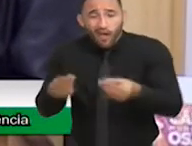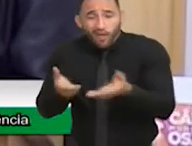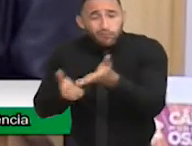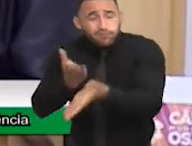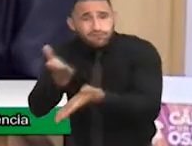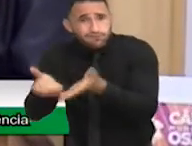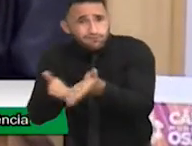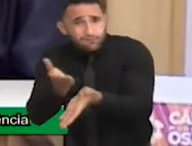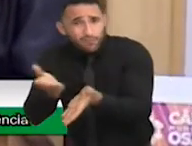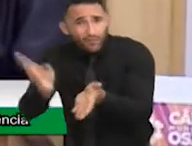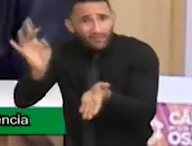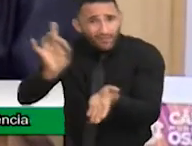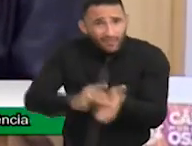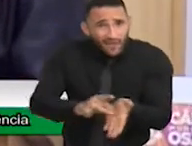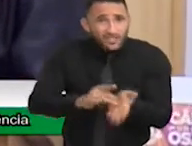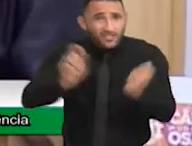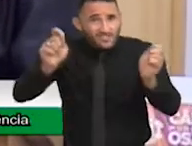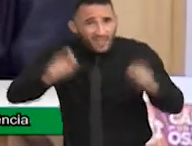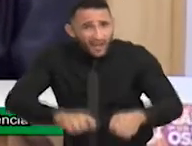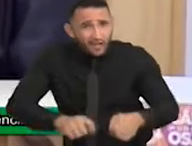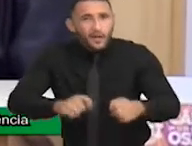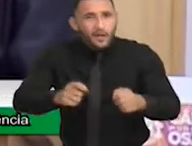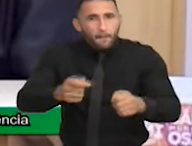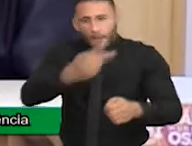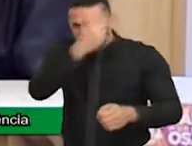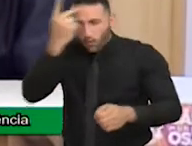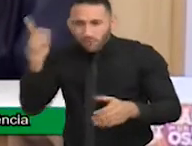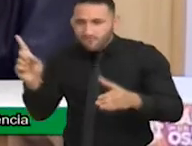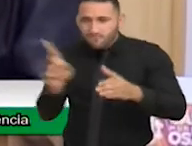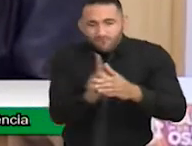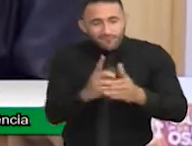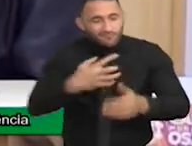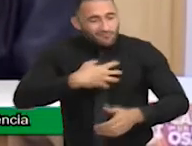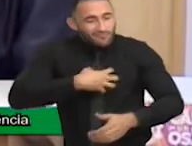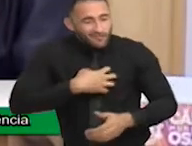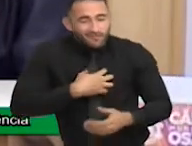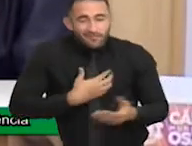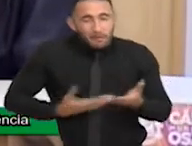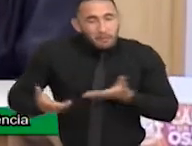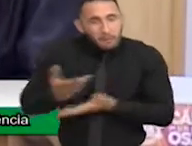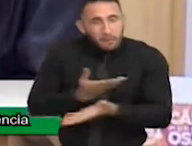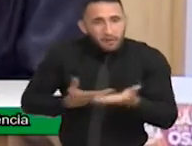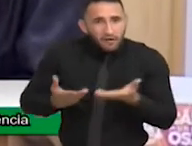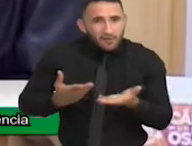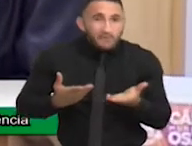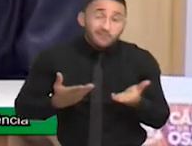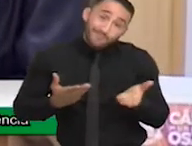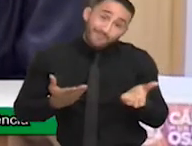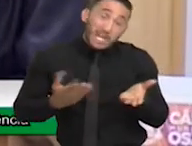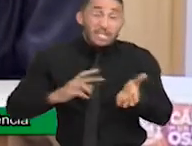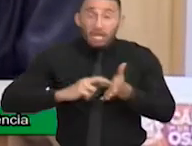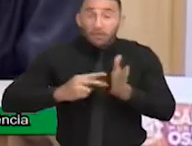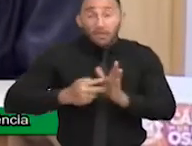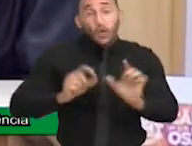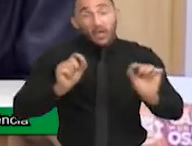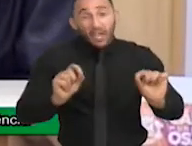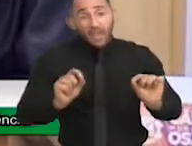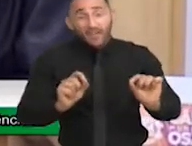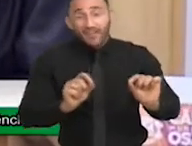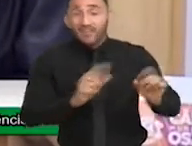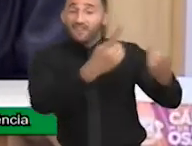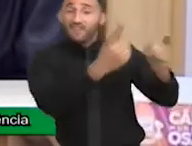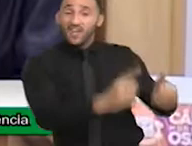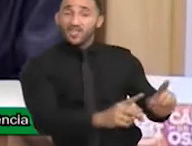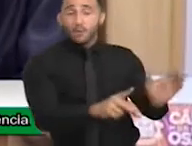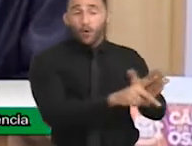que possibilite uma habilitação e reabilitação do cidadão deficiente, portanto, deficiente é